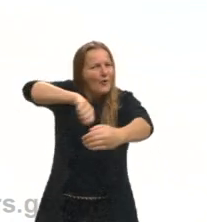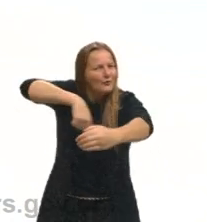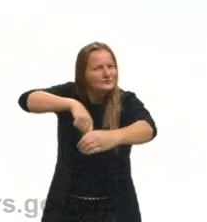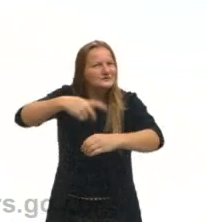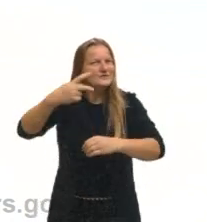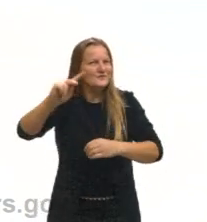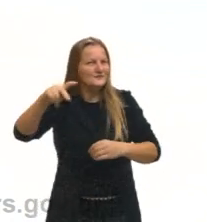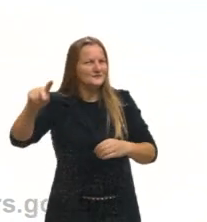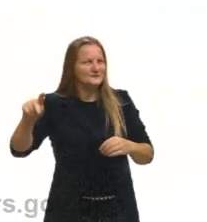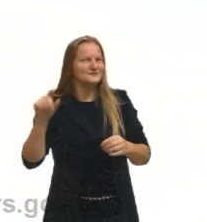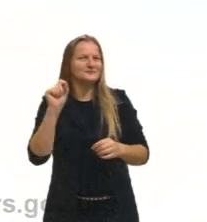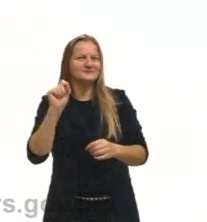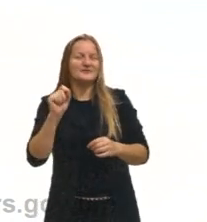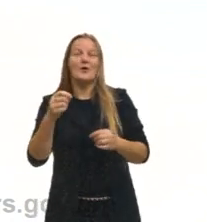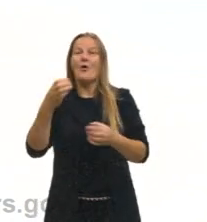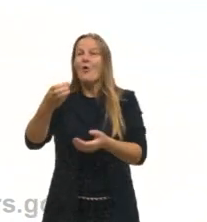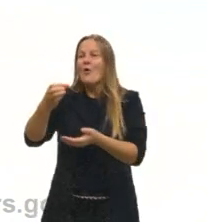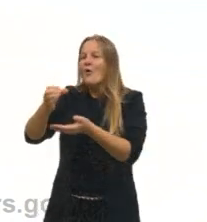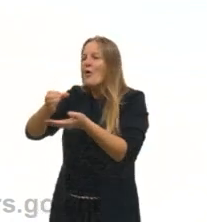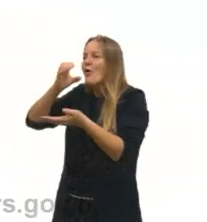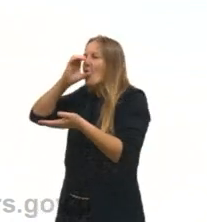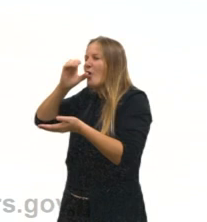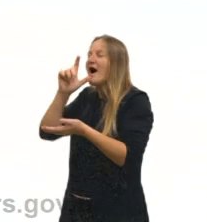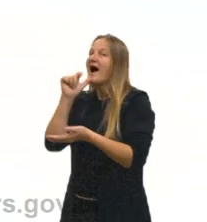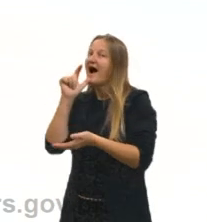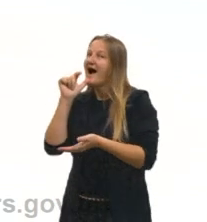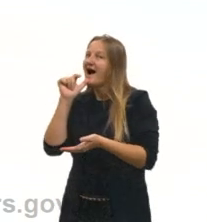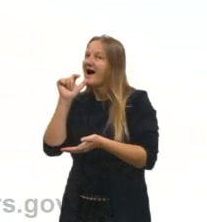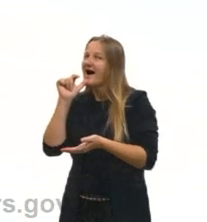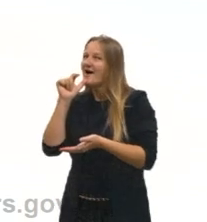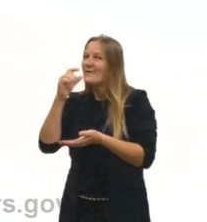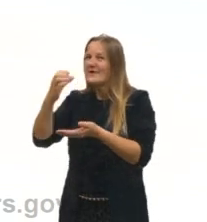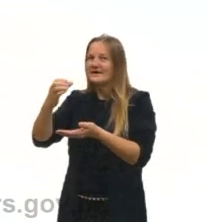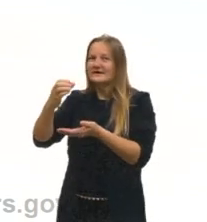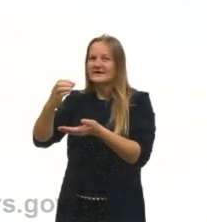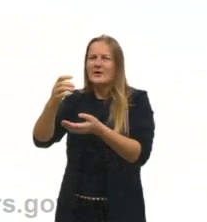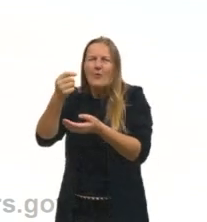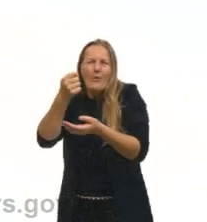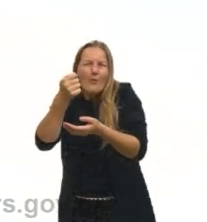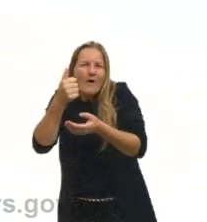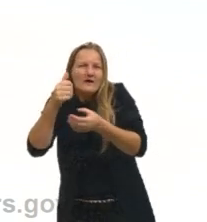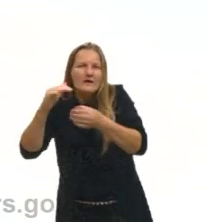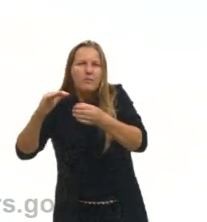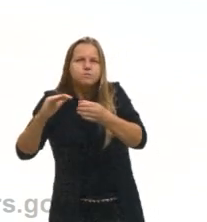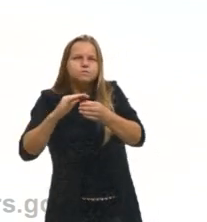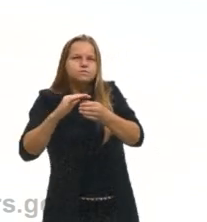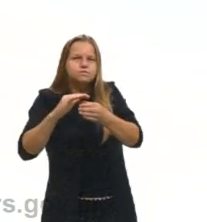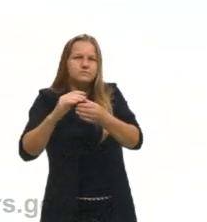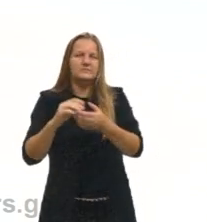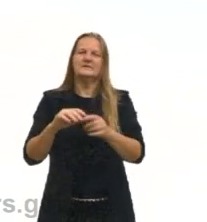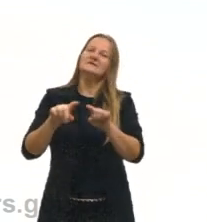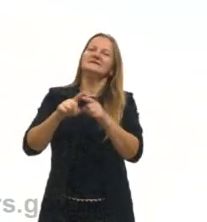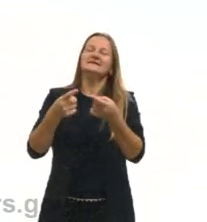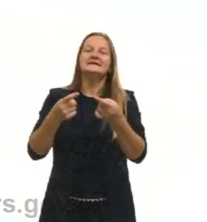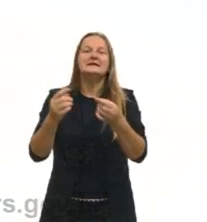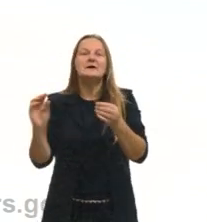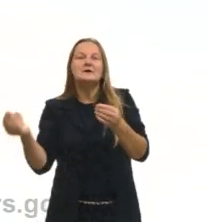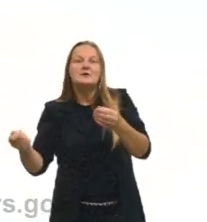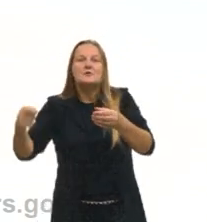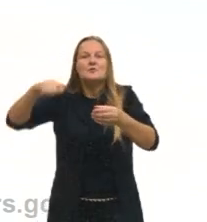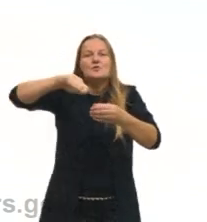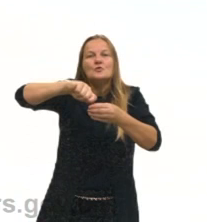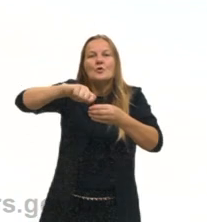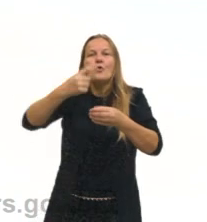vocês, um copo d'água, um copo que não precisa ser completamente cheio, para a gente acrescentar uma